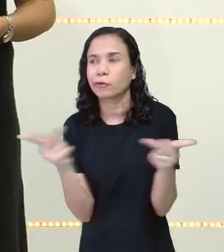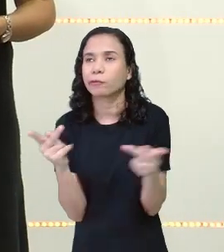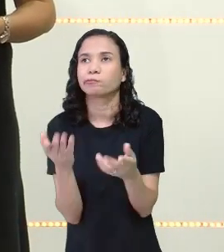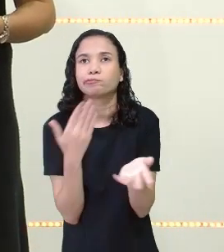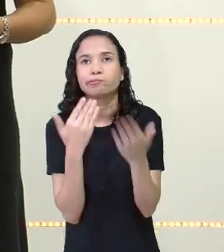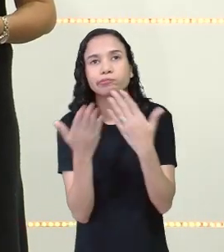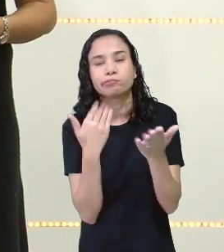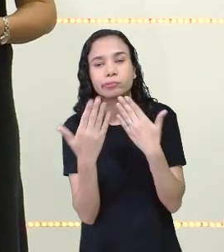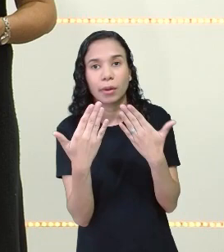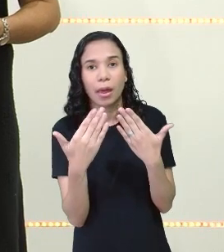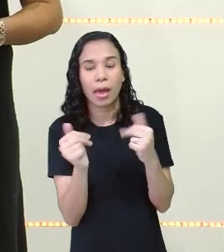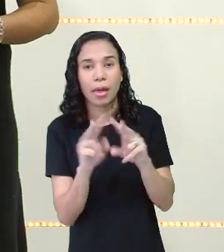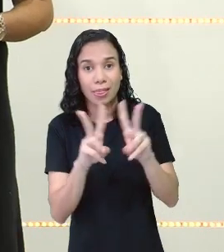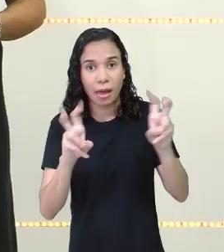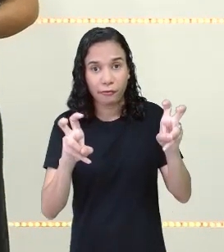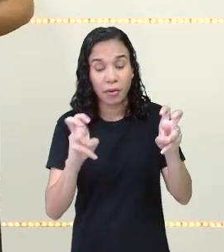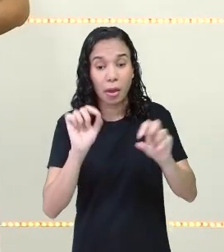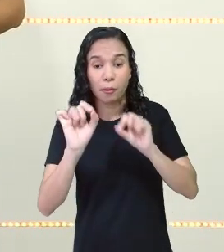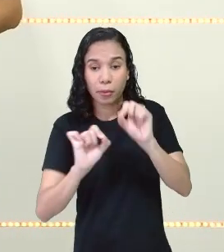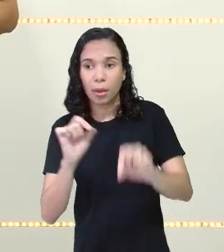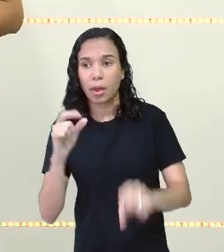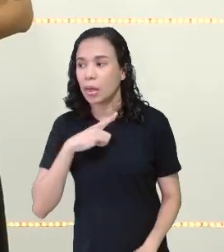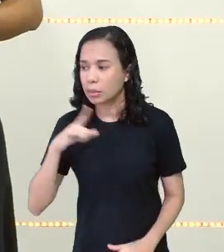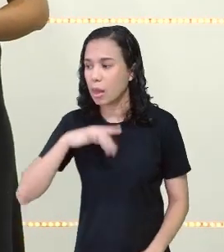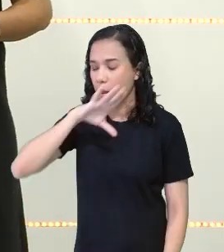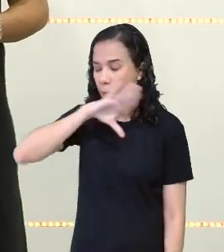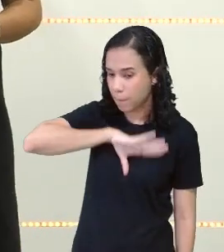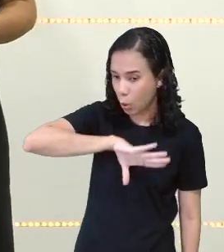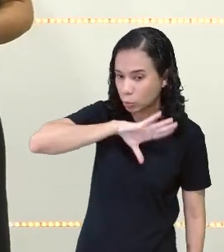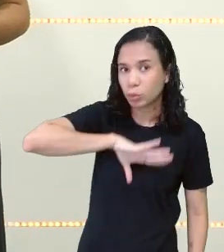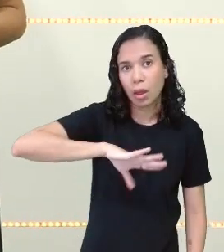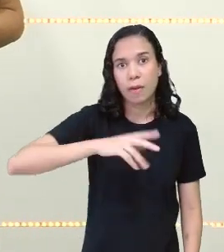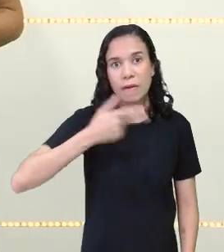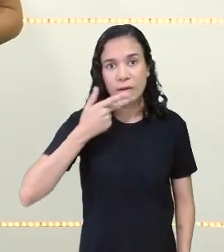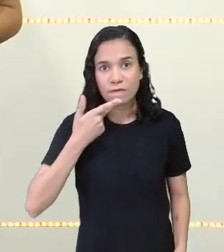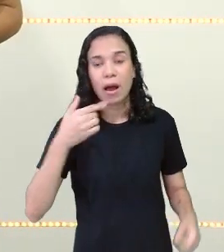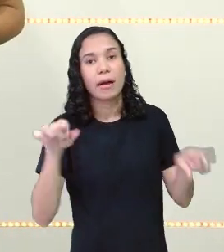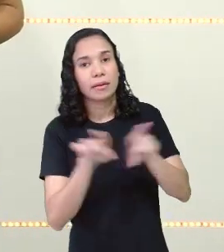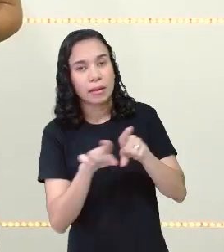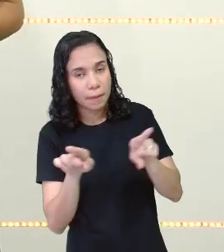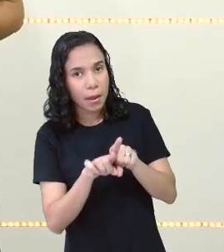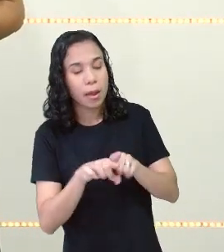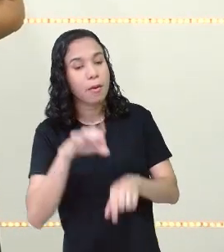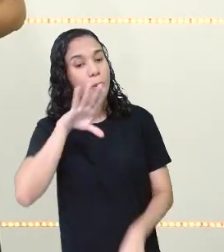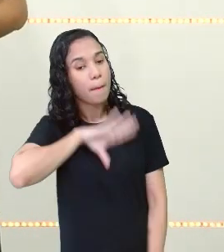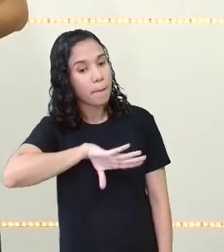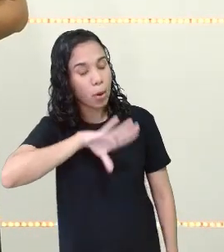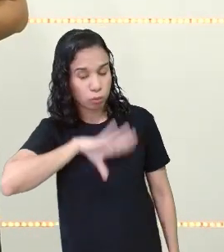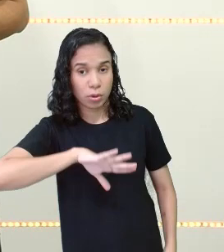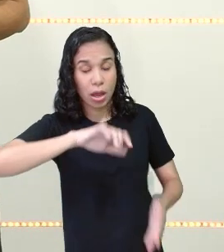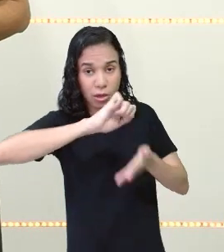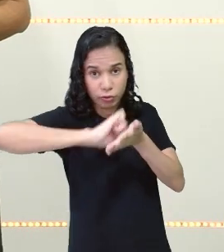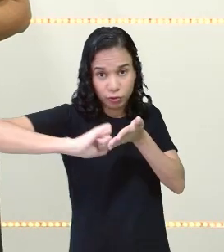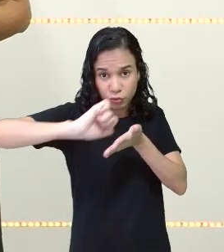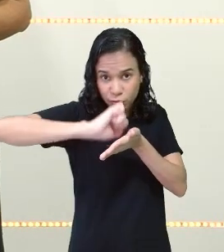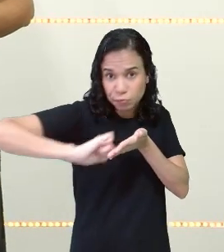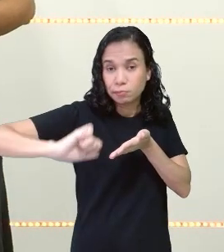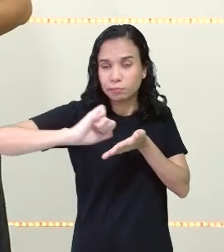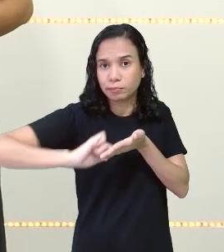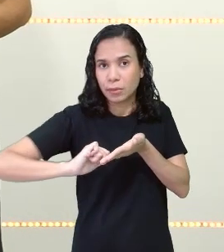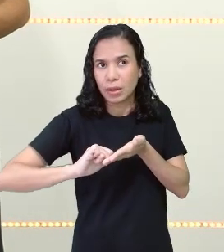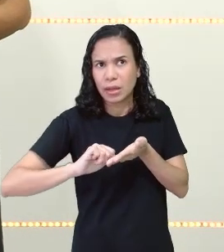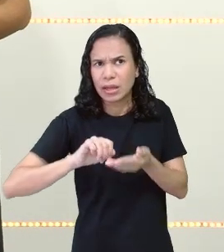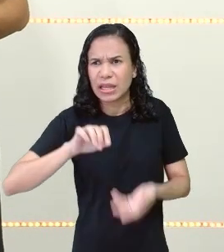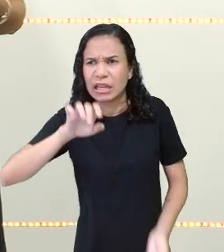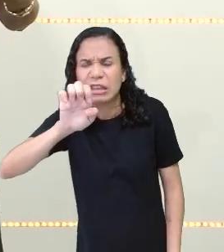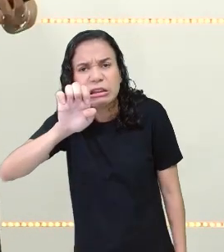E aí, nessa frase que eu falei, existe a língua portuguesa falada e a língua portuguesa escrita. Esse